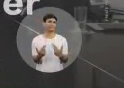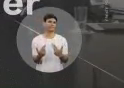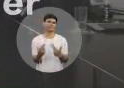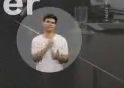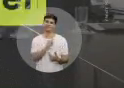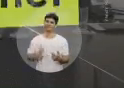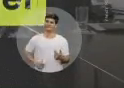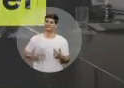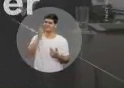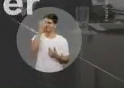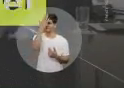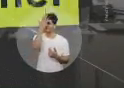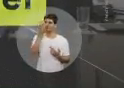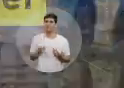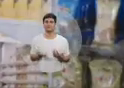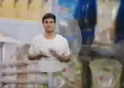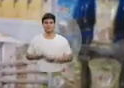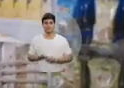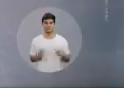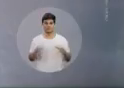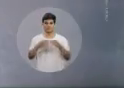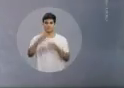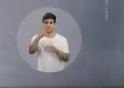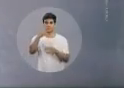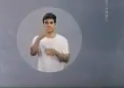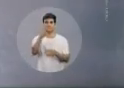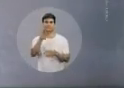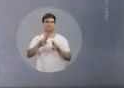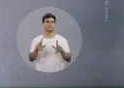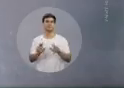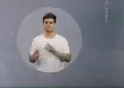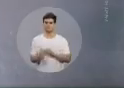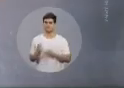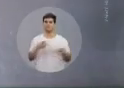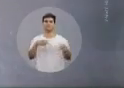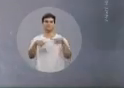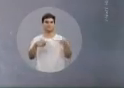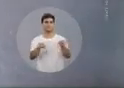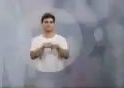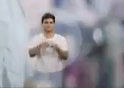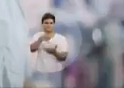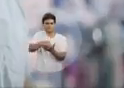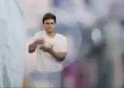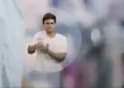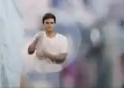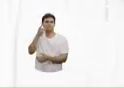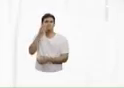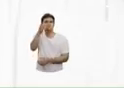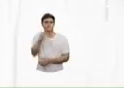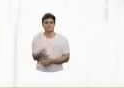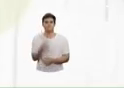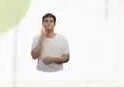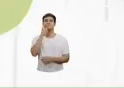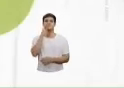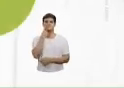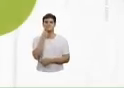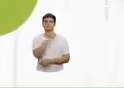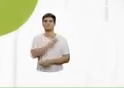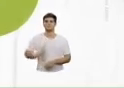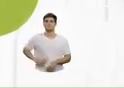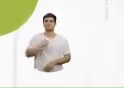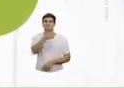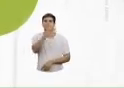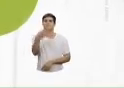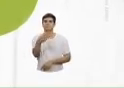Gladson é a mudança do Temer. A Frente Popular valoriza o trabalho e paga em dia. Marcos Alexandre,